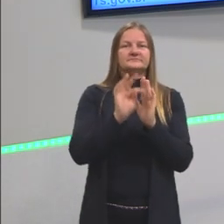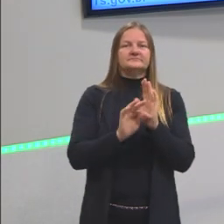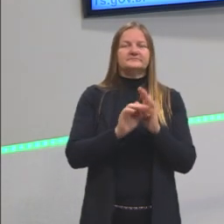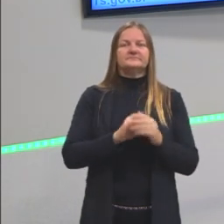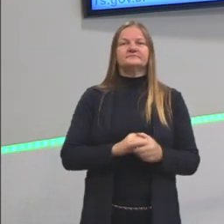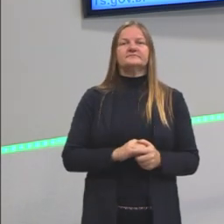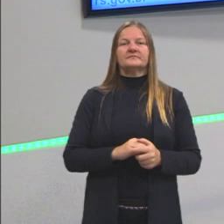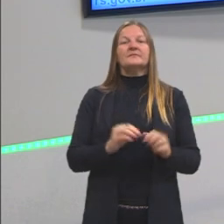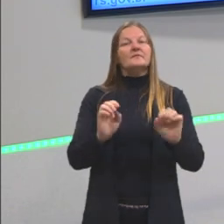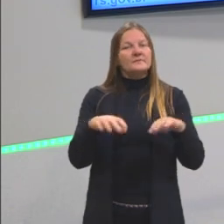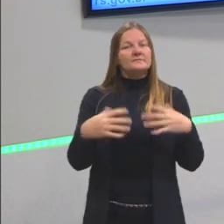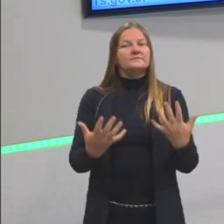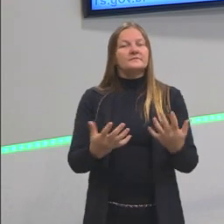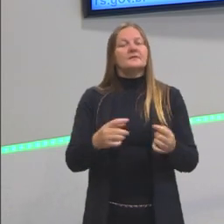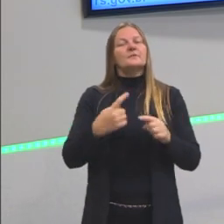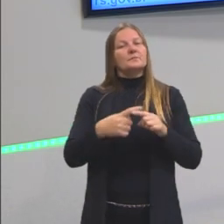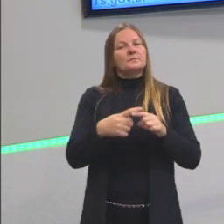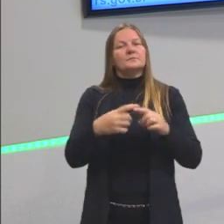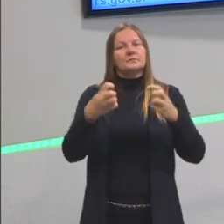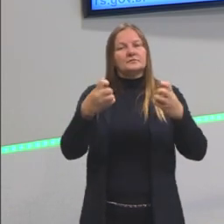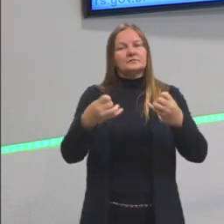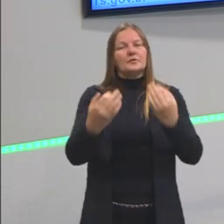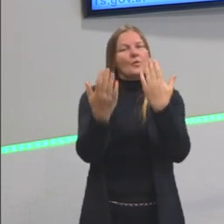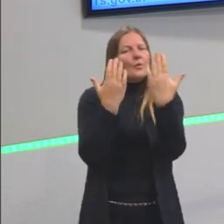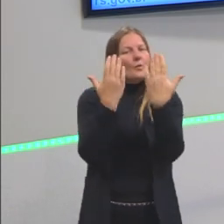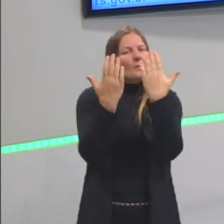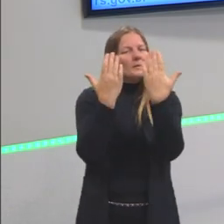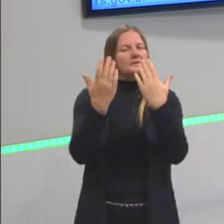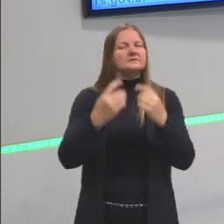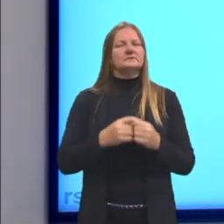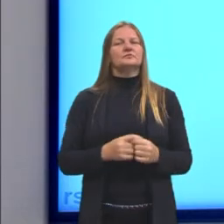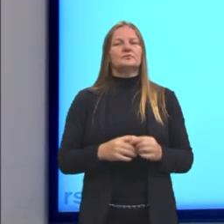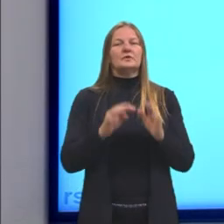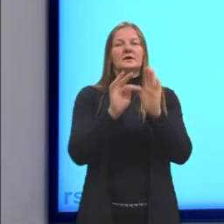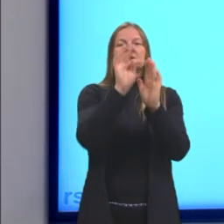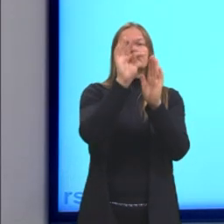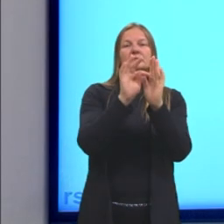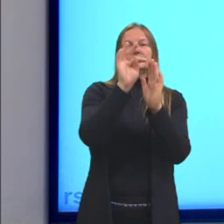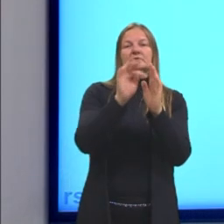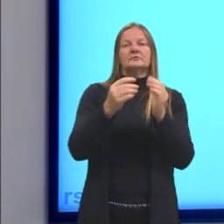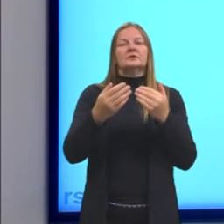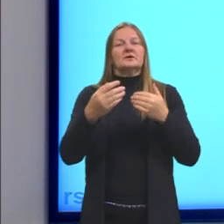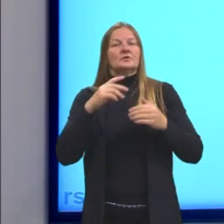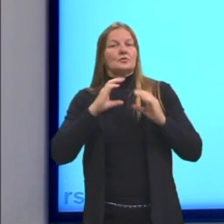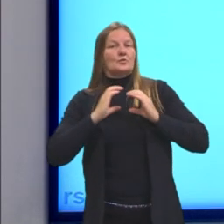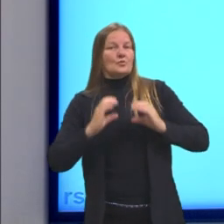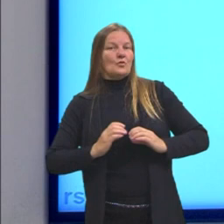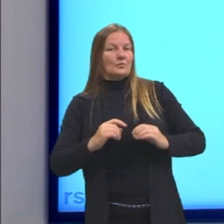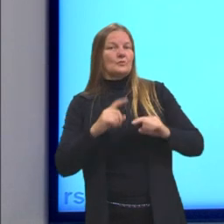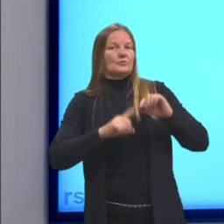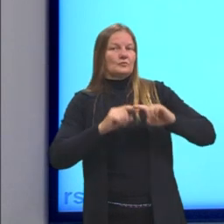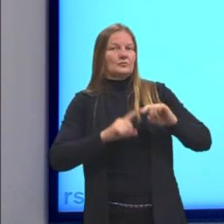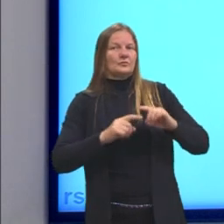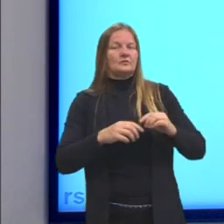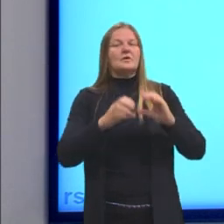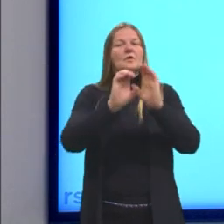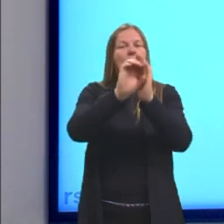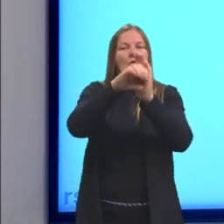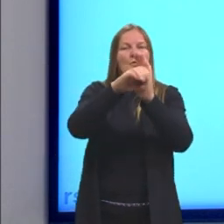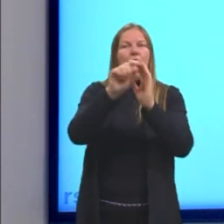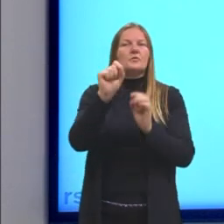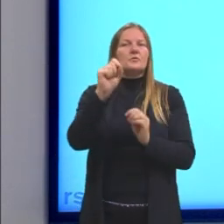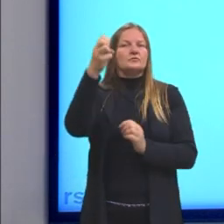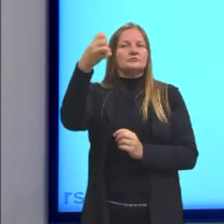Então, é justamente isso. Essa comparação entre a temperatura. Então, mais conceitualmente, temperatura.